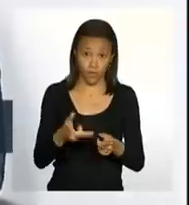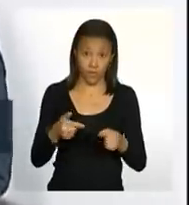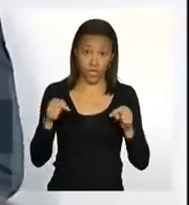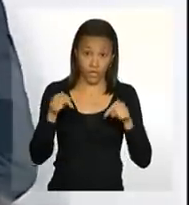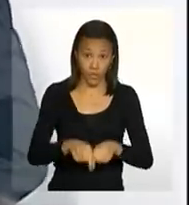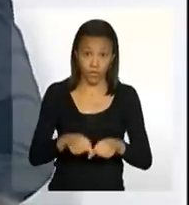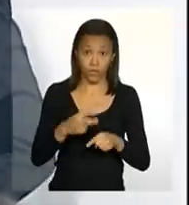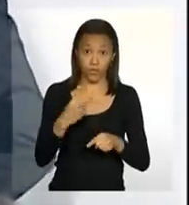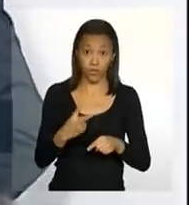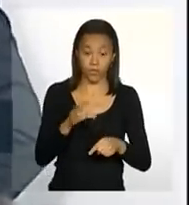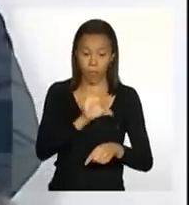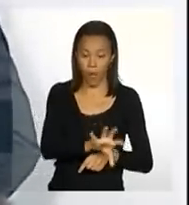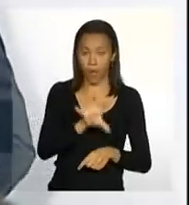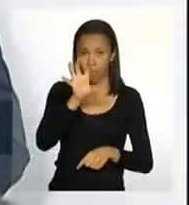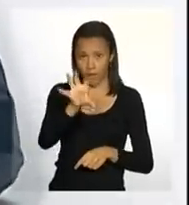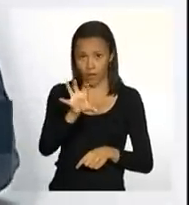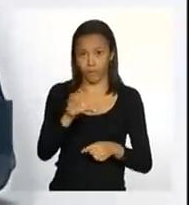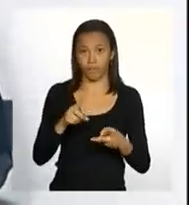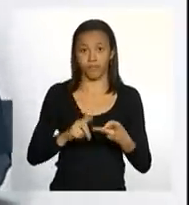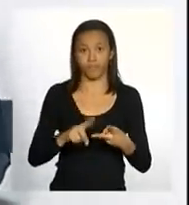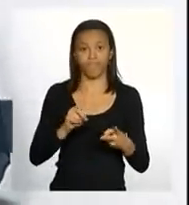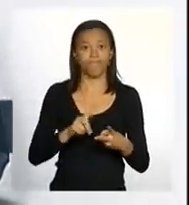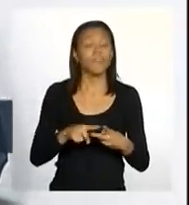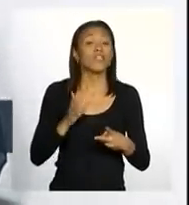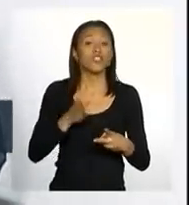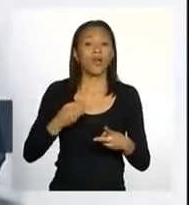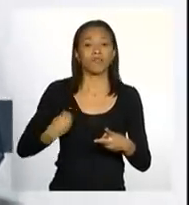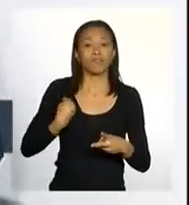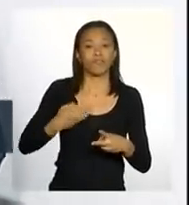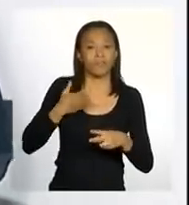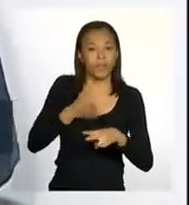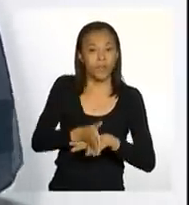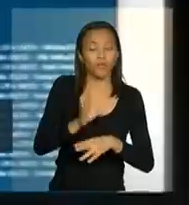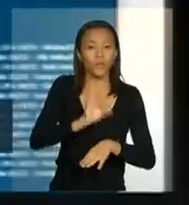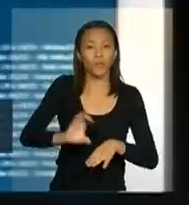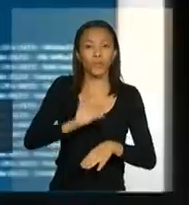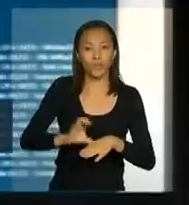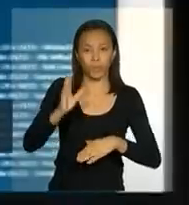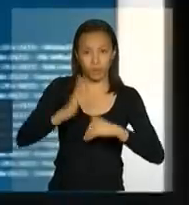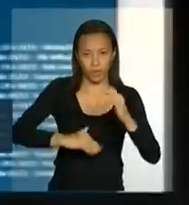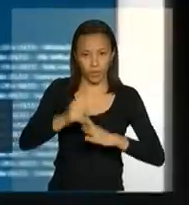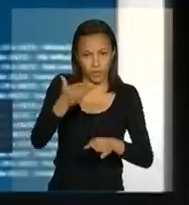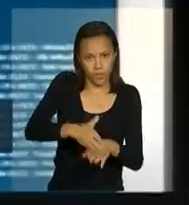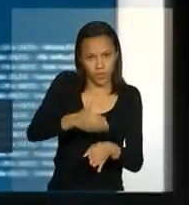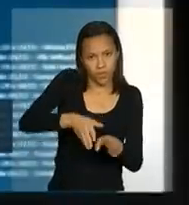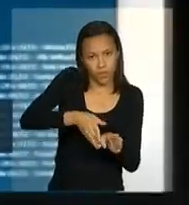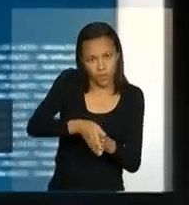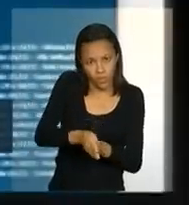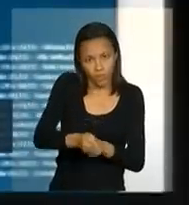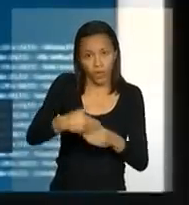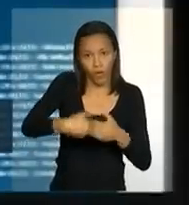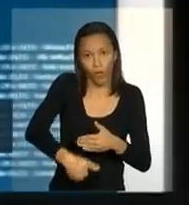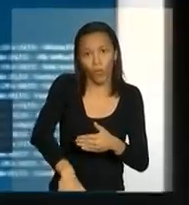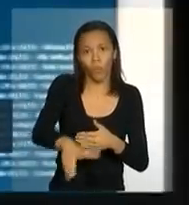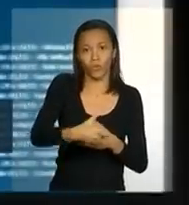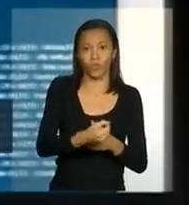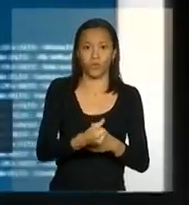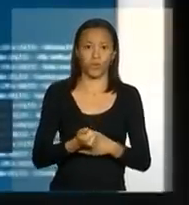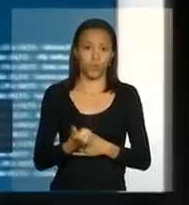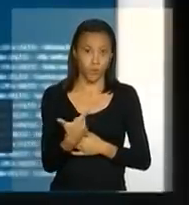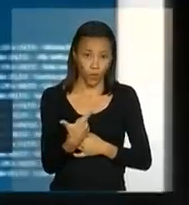nessas duas regiões. Participaram dos nossos cursos de capacitação ao longo de 2012